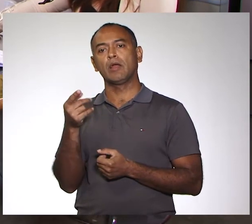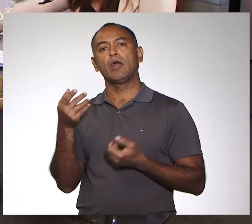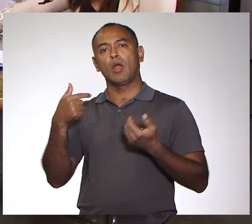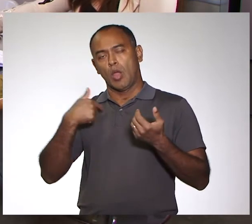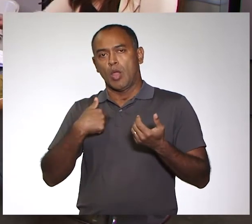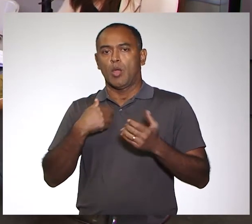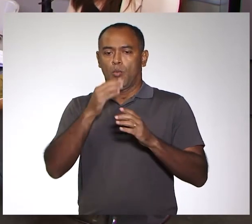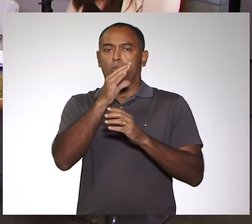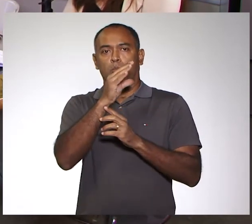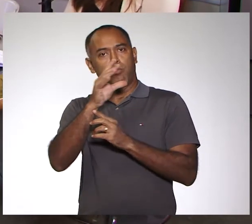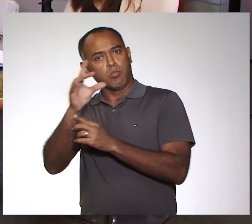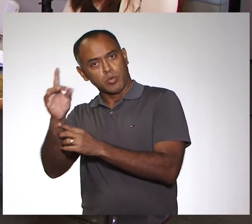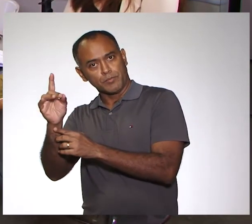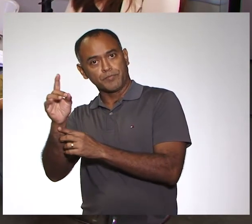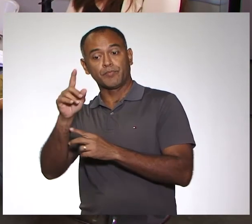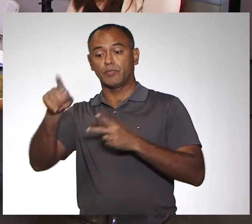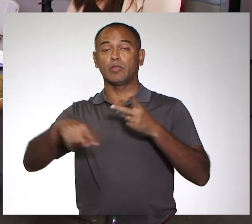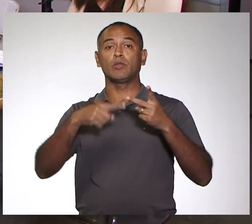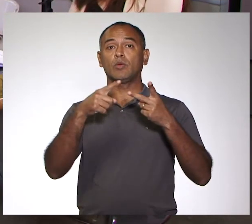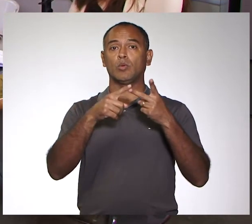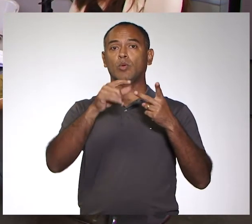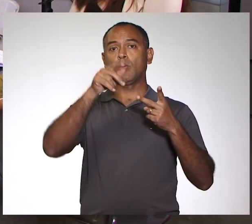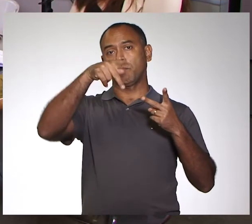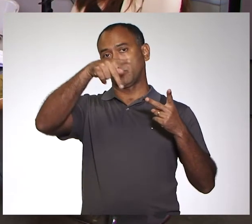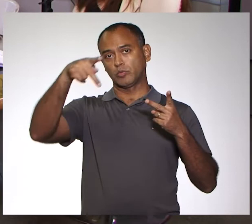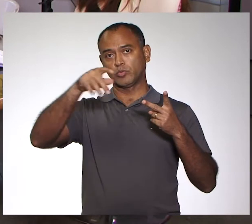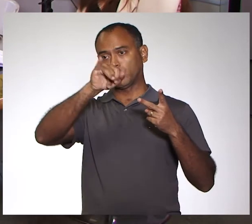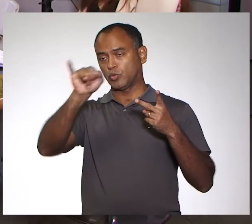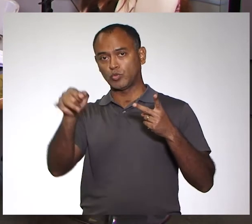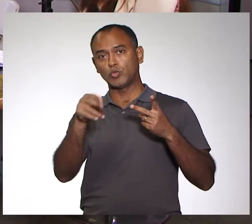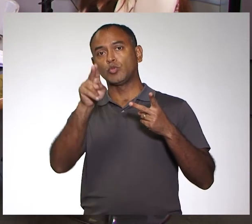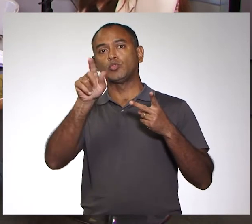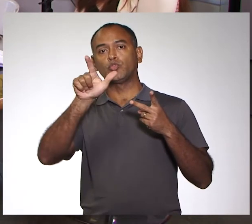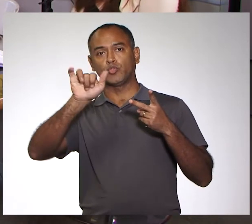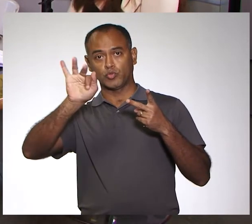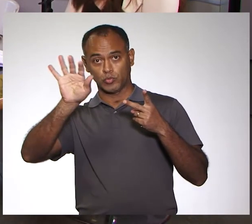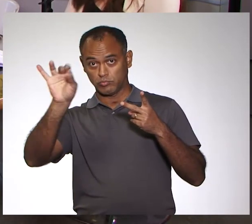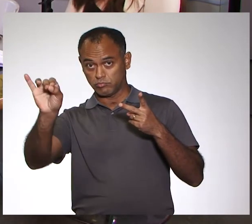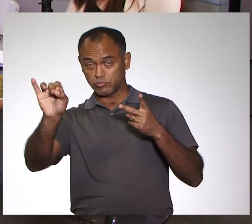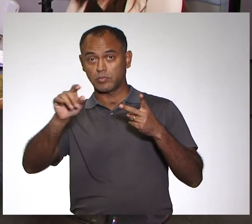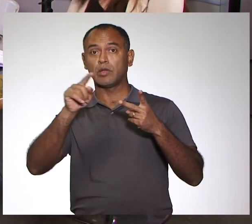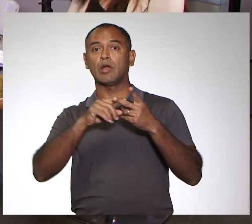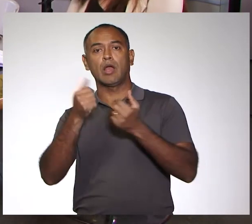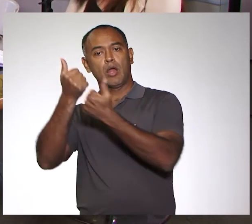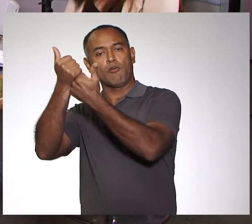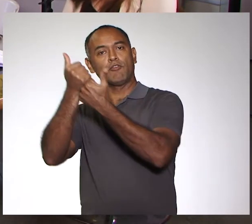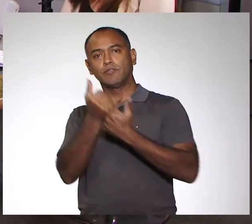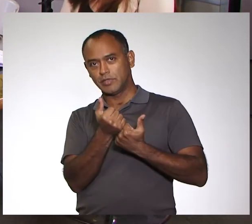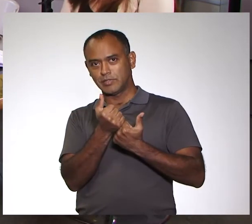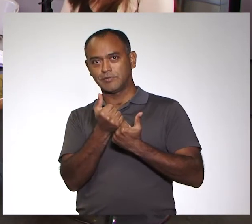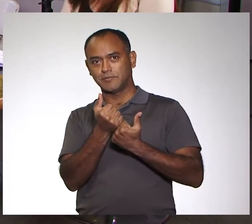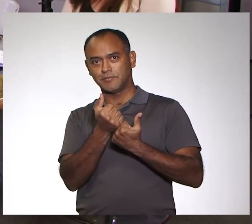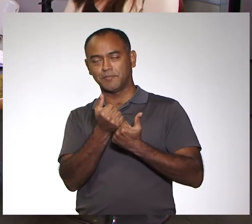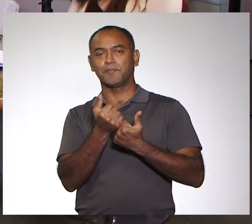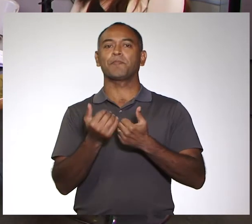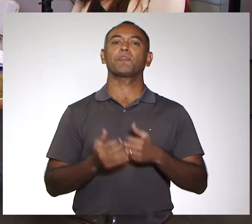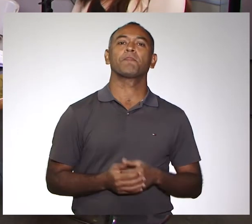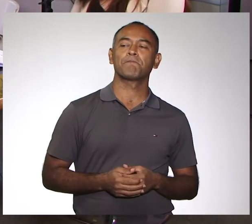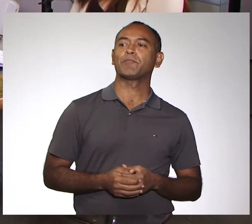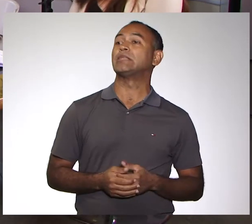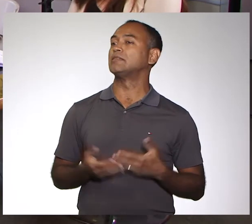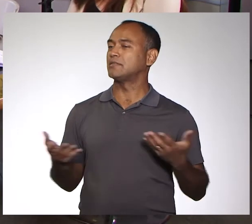vou ficar como a coordenadora e o professor Júlio César Fraulaube Aquino, ele será o vice-coordenador.